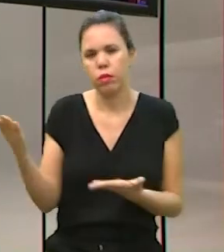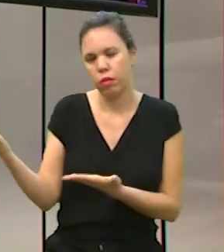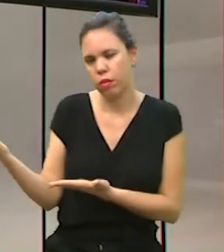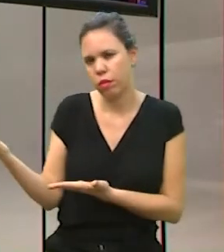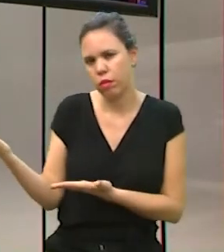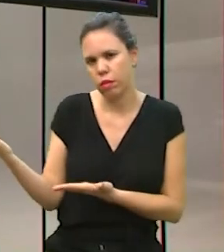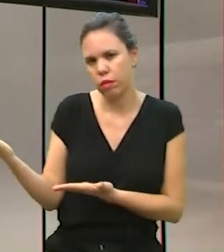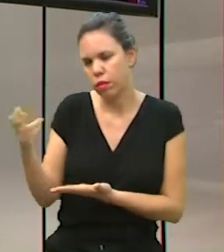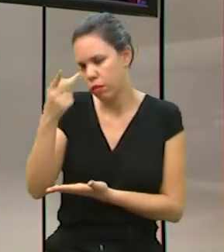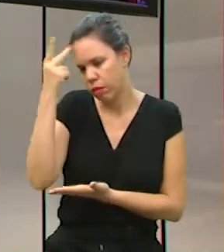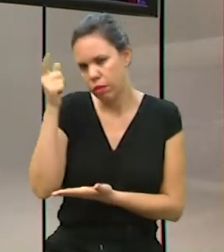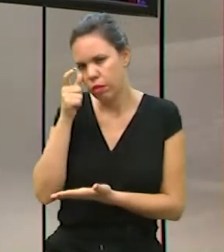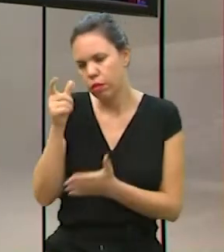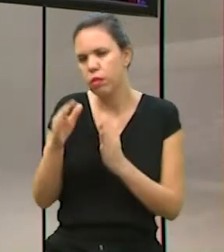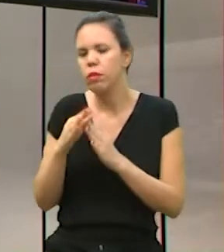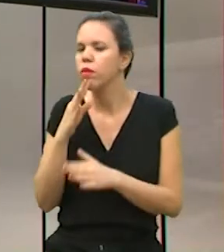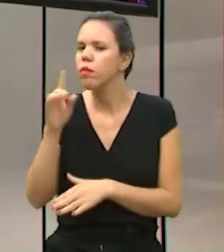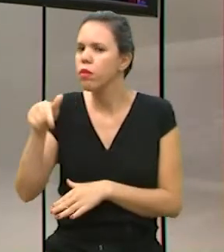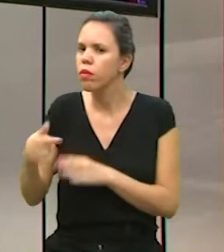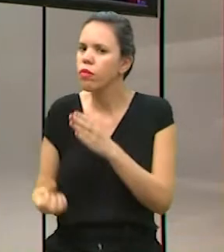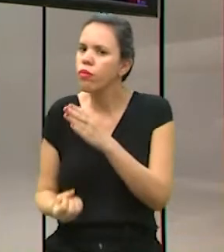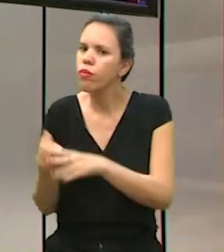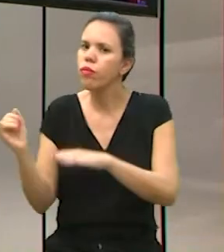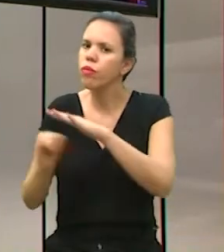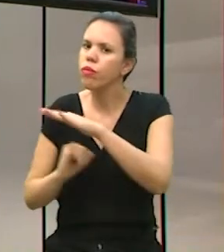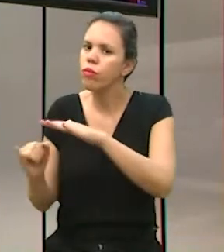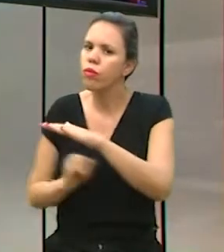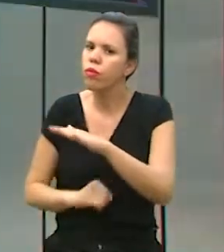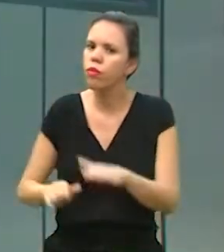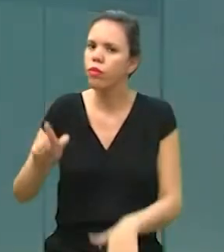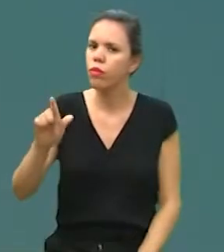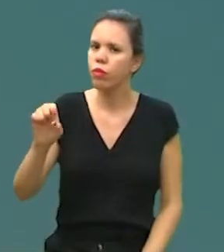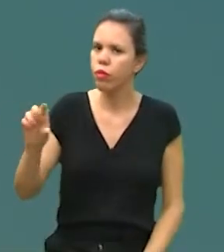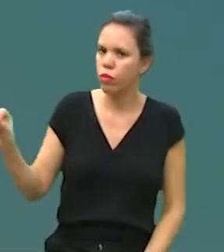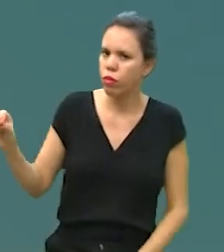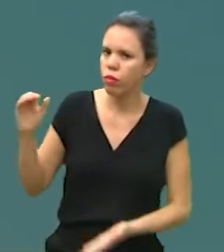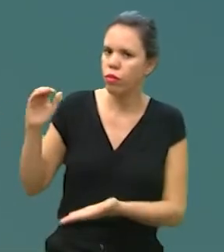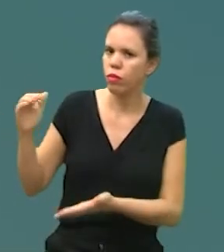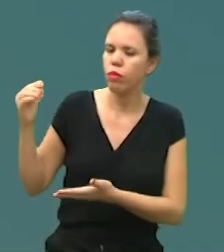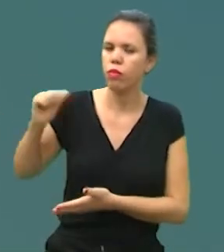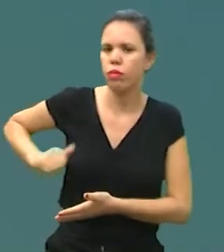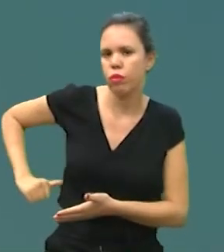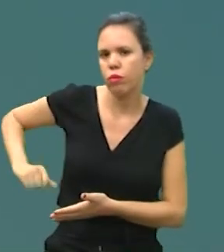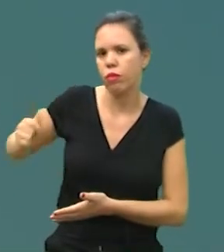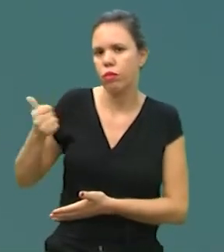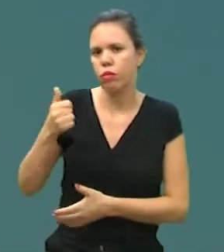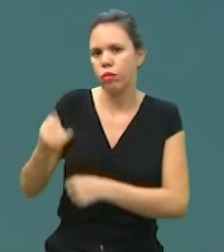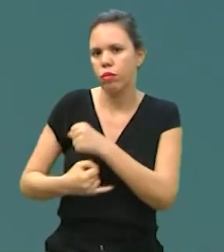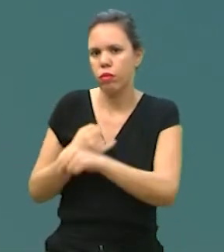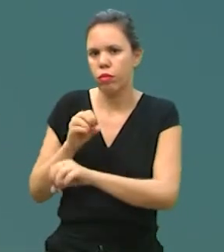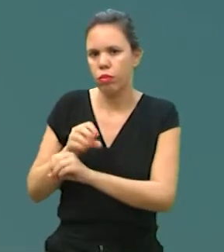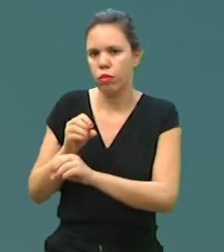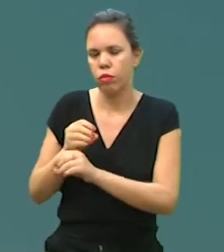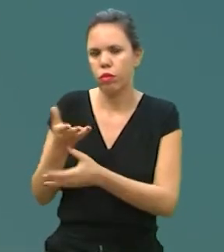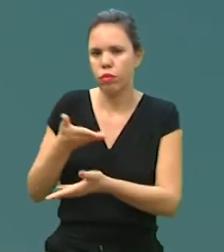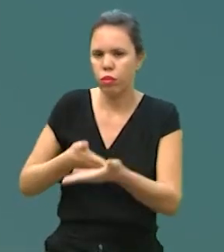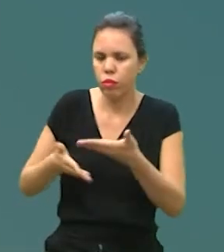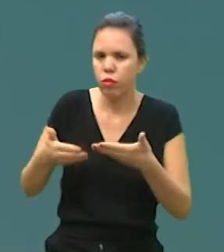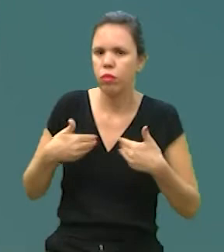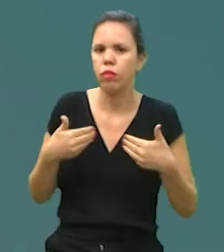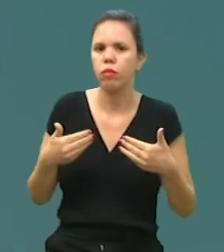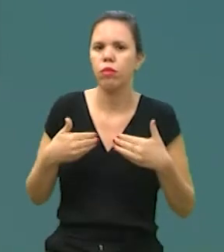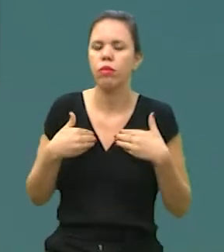Francine, você, até para quem é de casa conhecer, você é a fundadora do Instituto Gelo na Bagagem, né? Que é a primeira plataforma de educação e